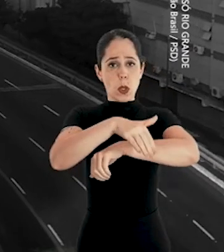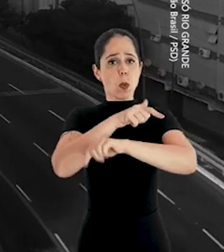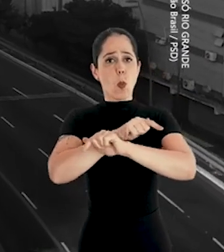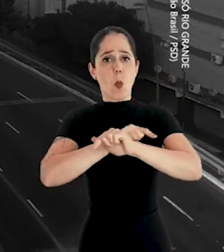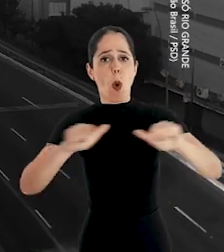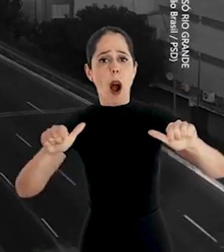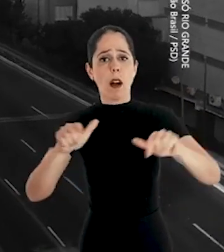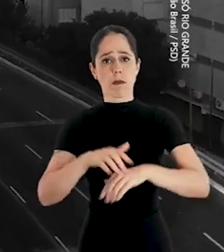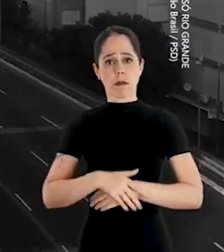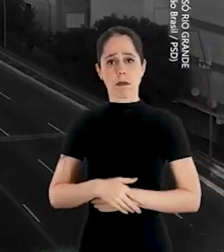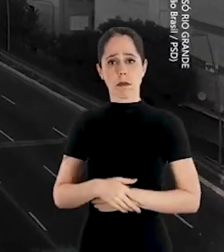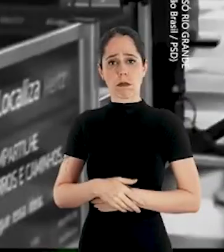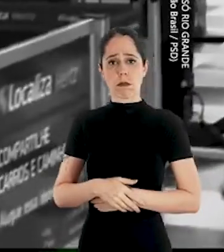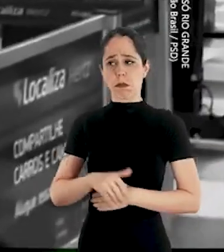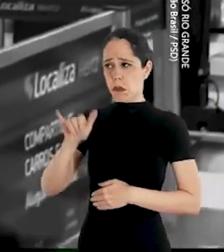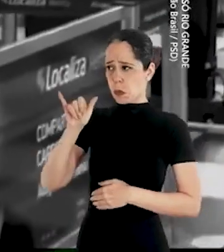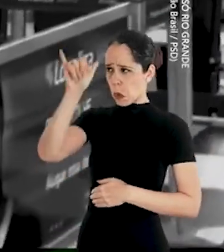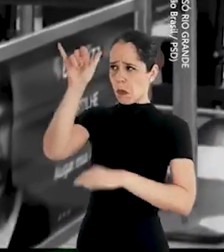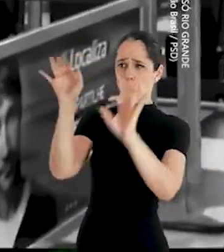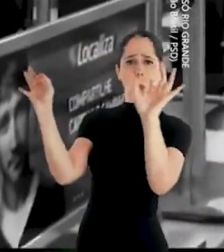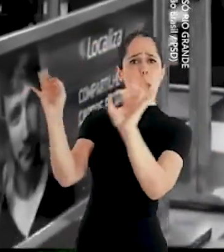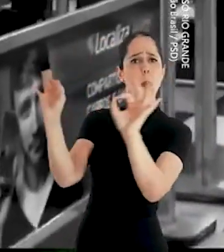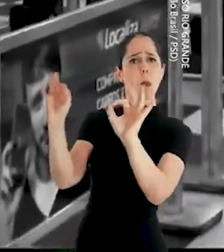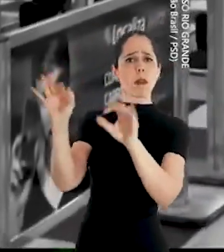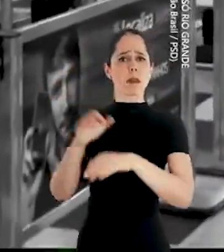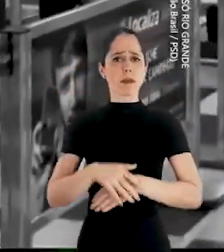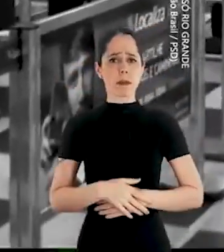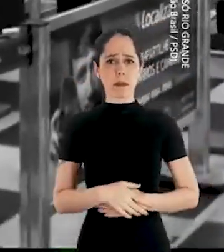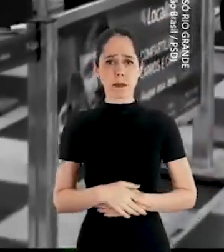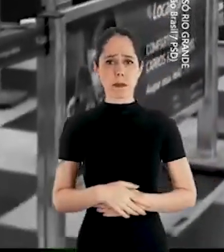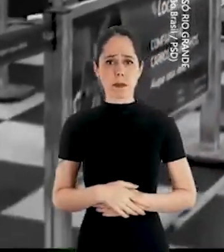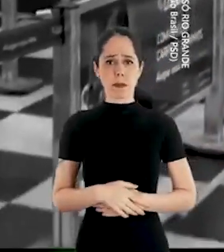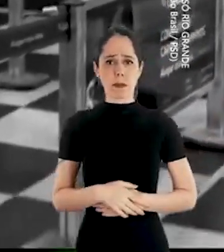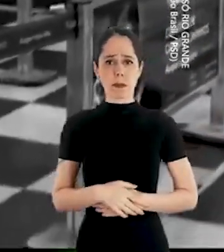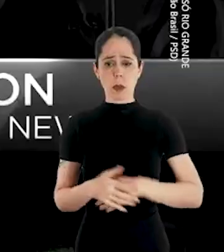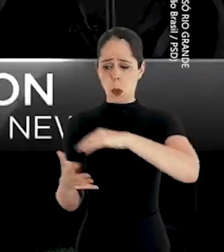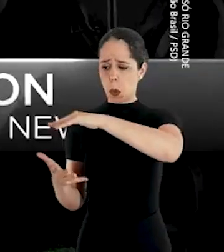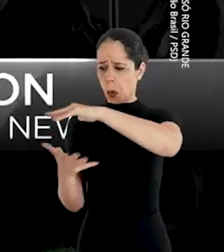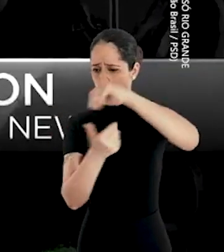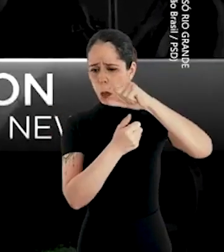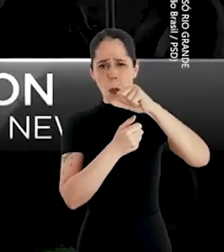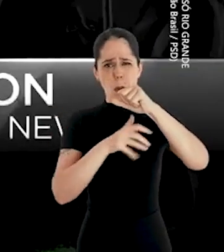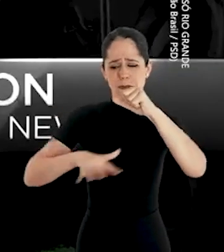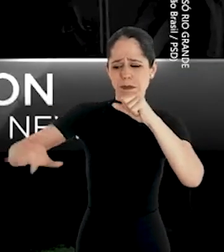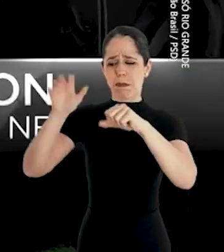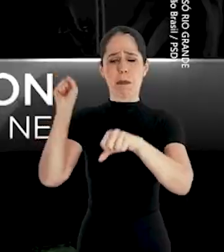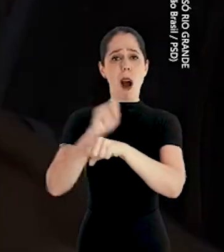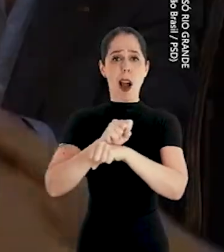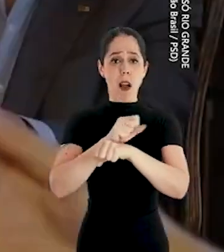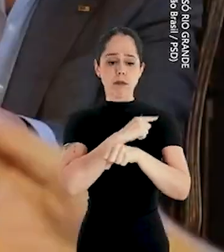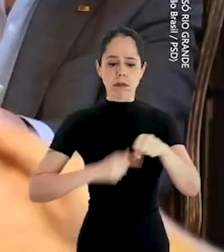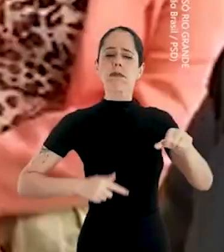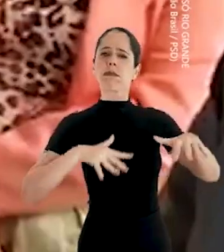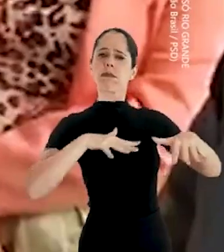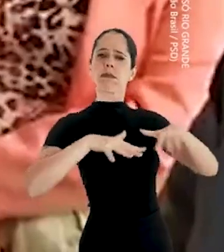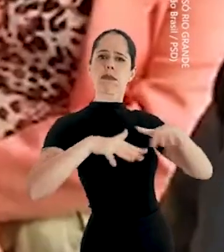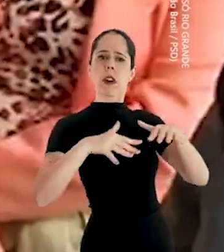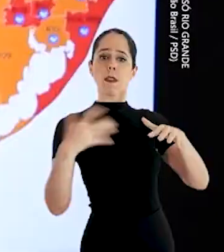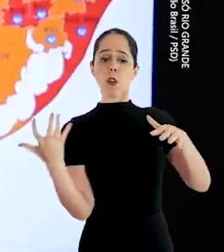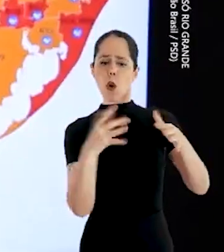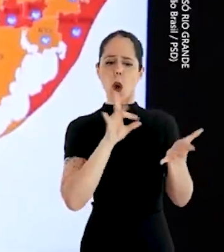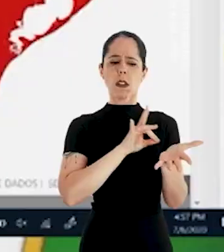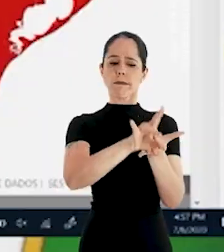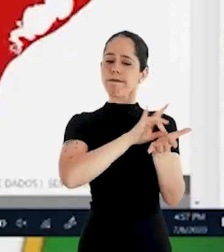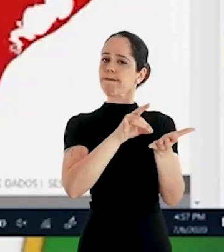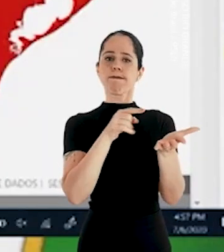RUAS VAZIAS NENHUM AVIÃO NO AR O MUNDO INTEIRO PARA E UM GOVERNO EM